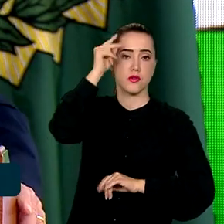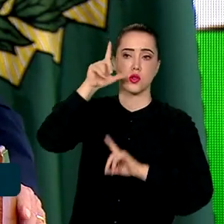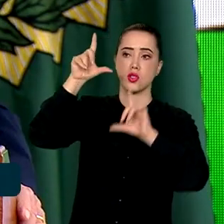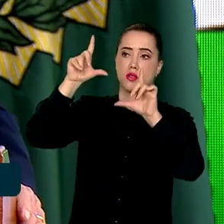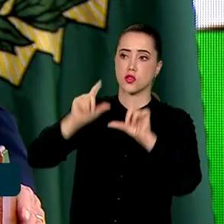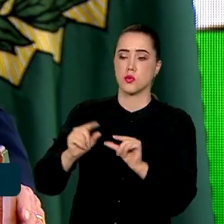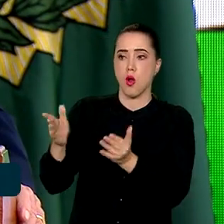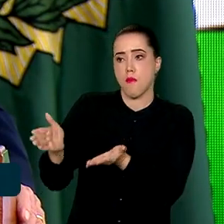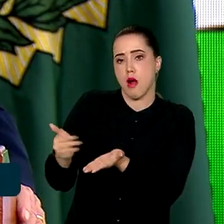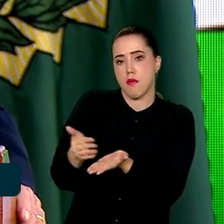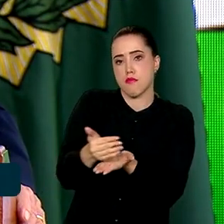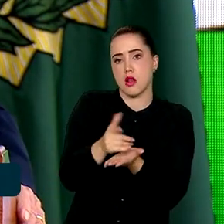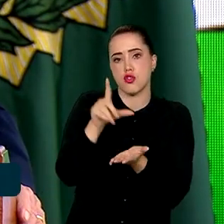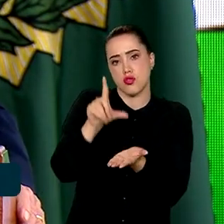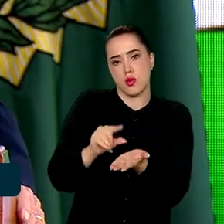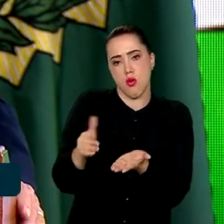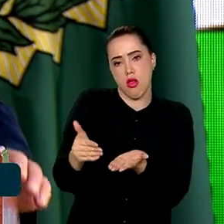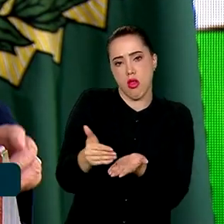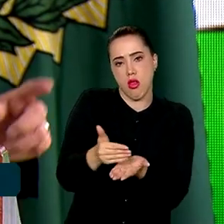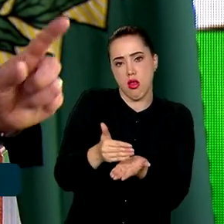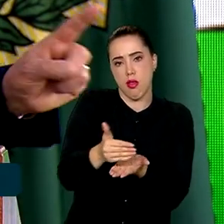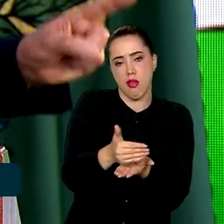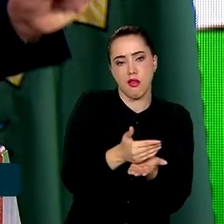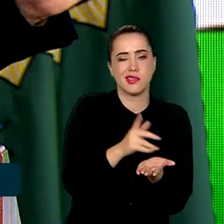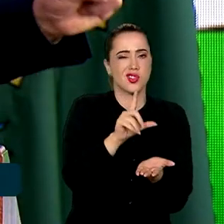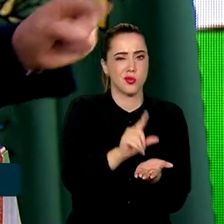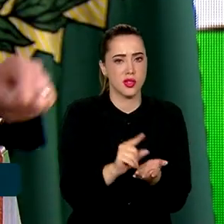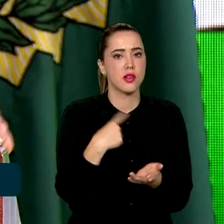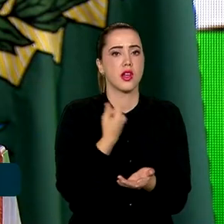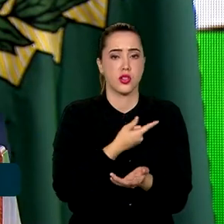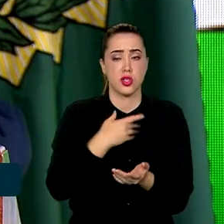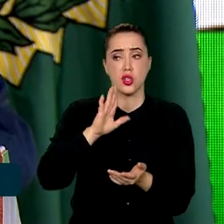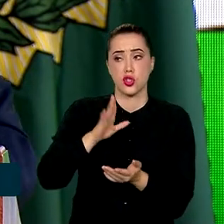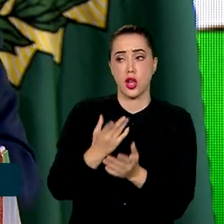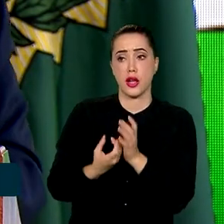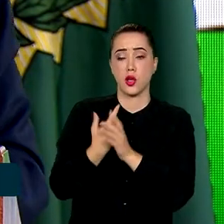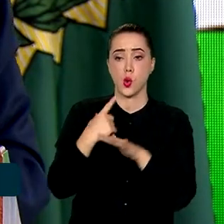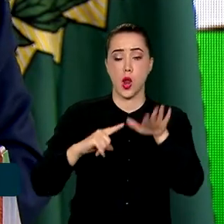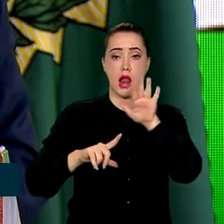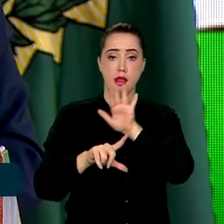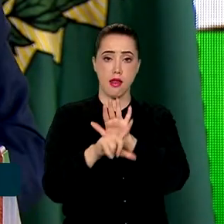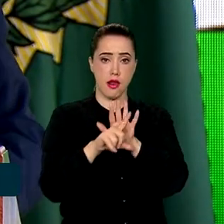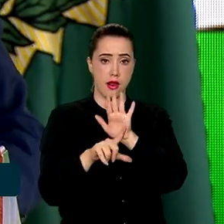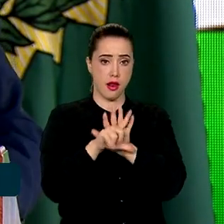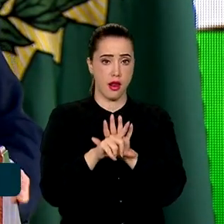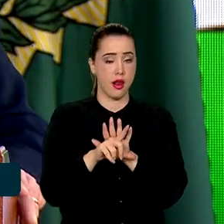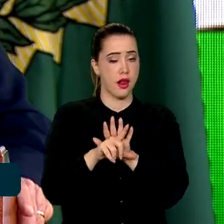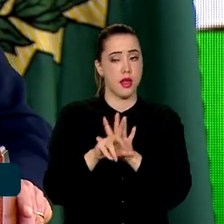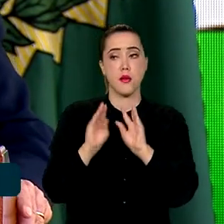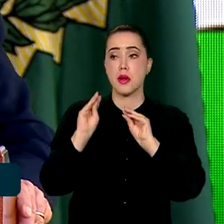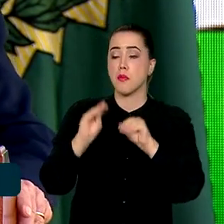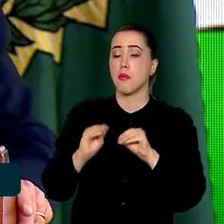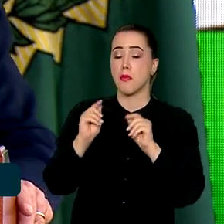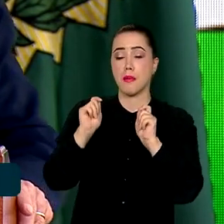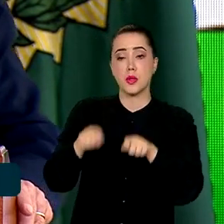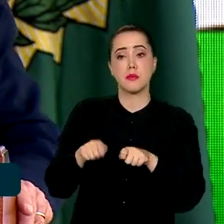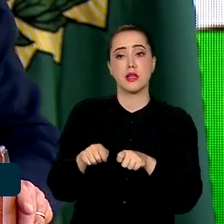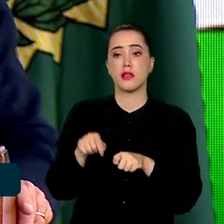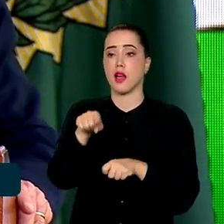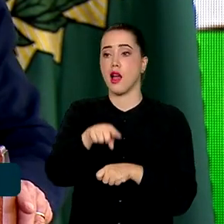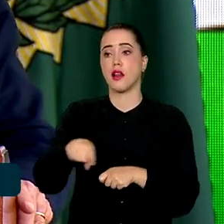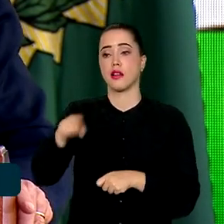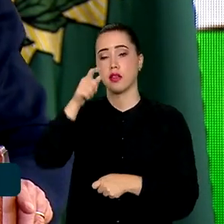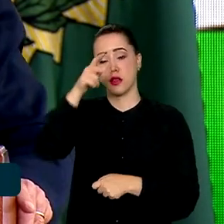queda na arrecadação. Por isso é que nós já mandamos a lei para garantir que nenhum prefeito vai receber